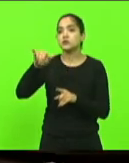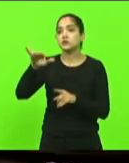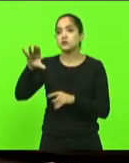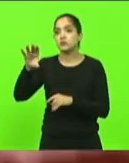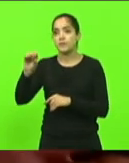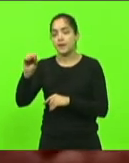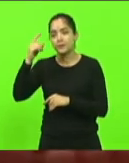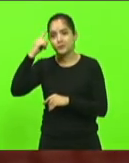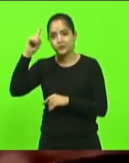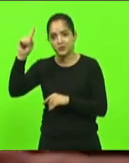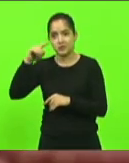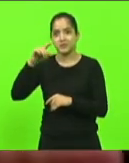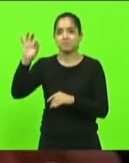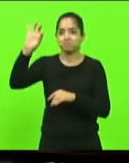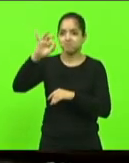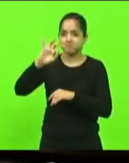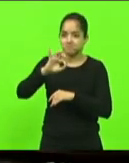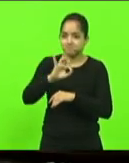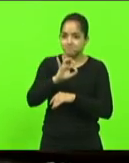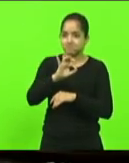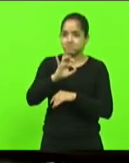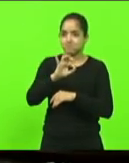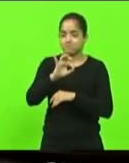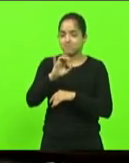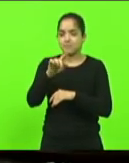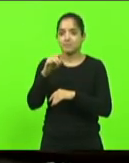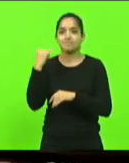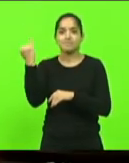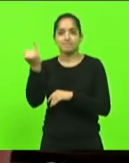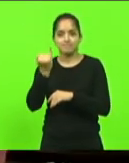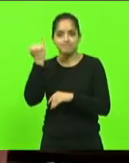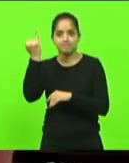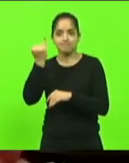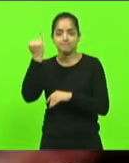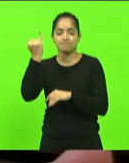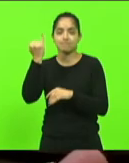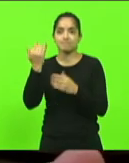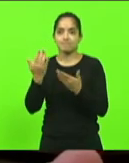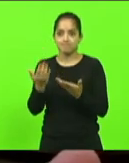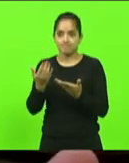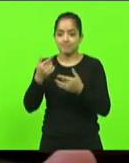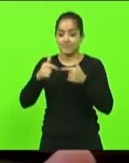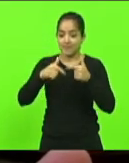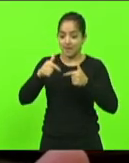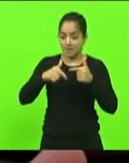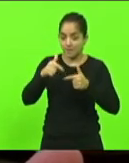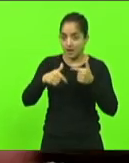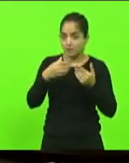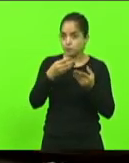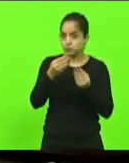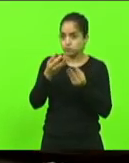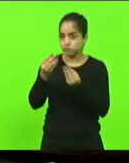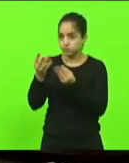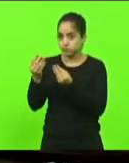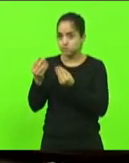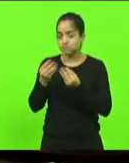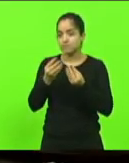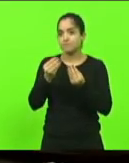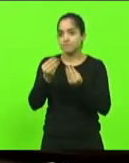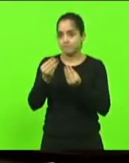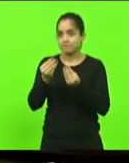abelha este importante inseto que tem tanto trabalho e trabalho